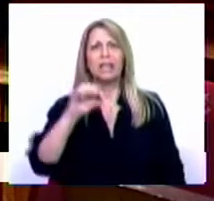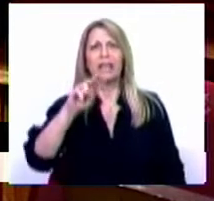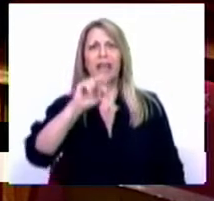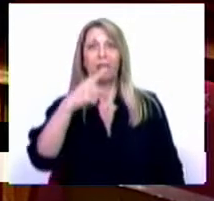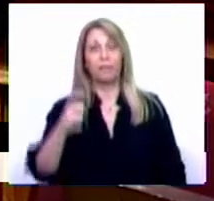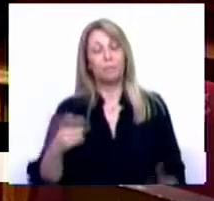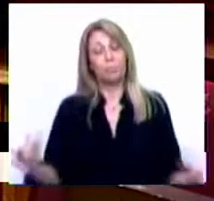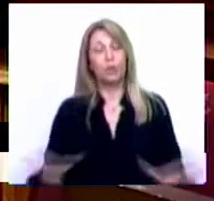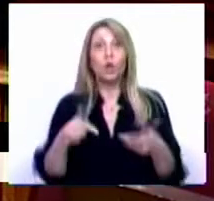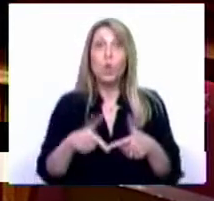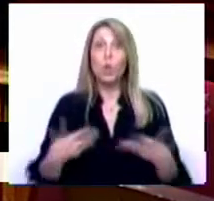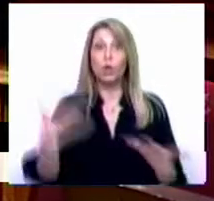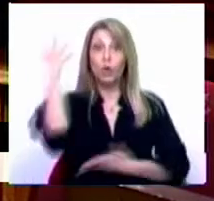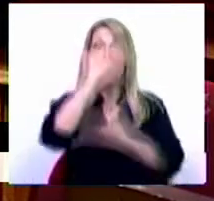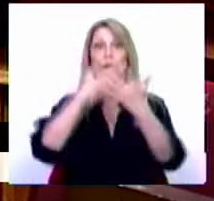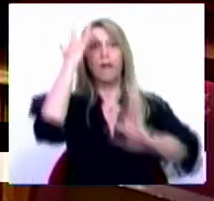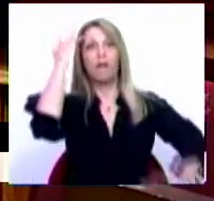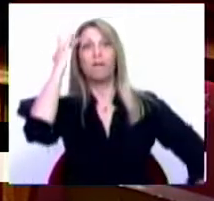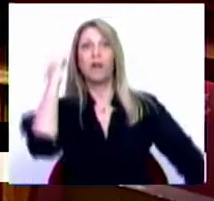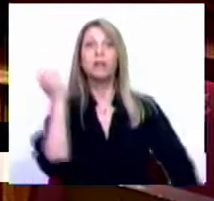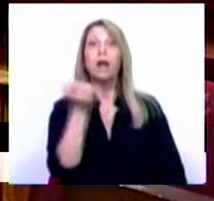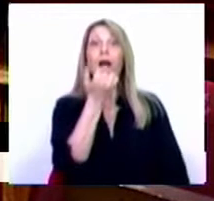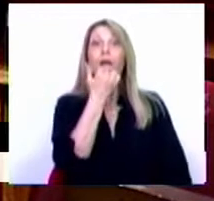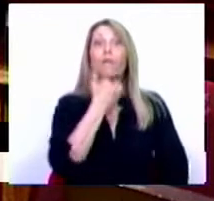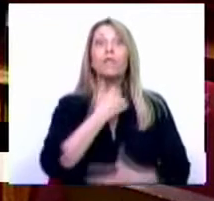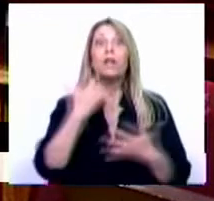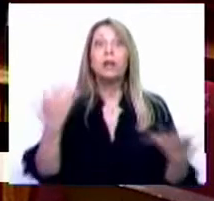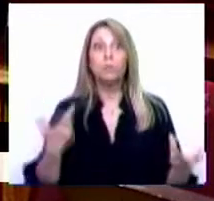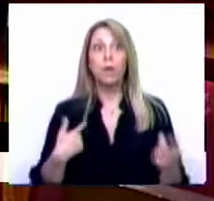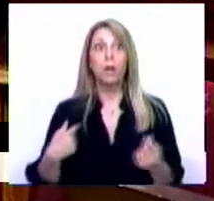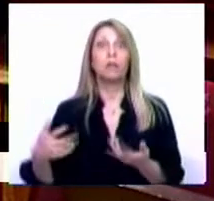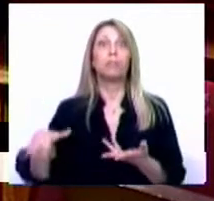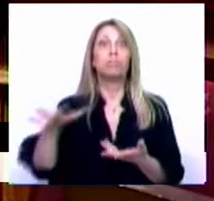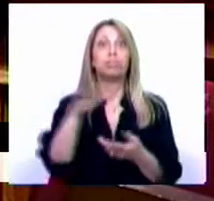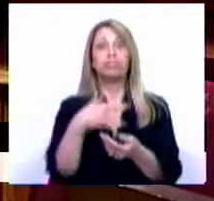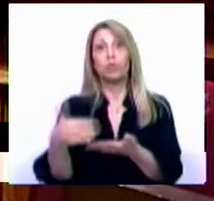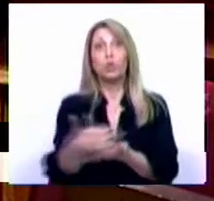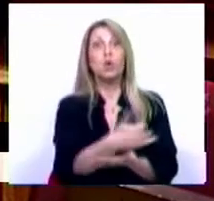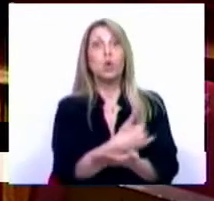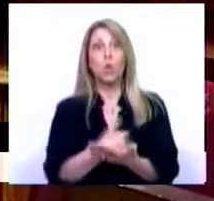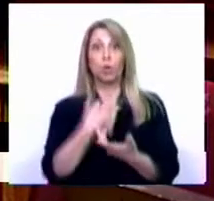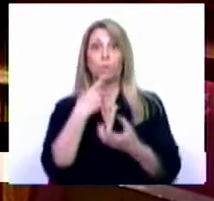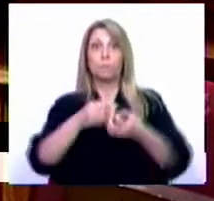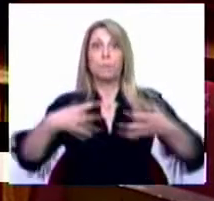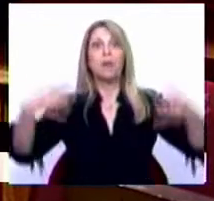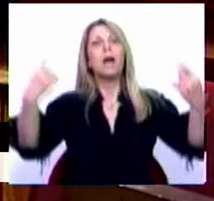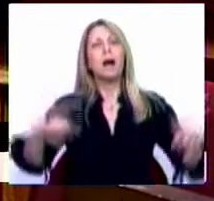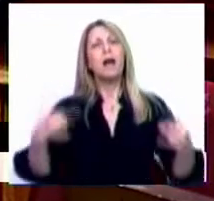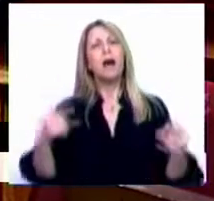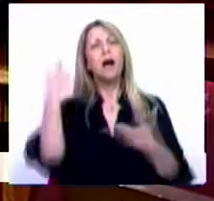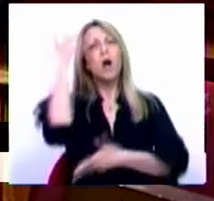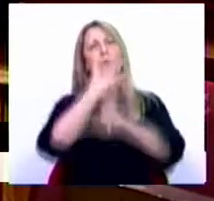é fácil. Felizmente os meios são inacreditavelmente mais amplos e há confusões do tipo.